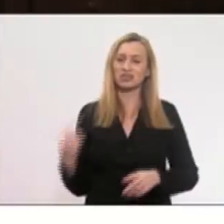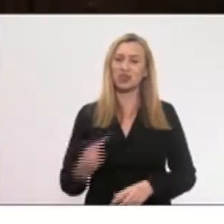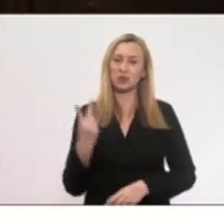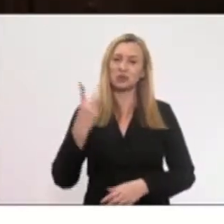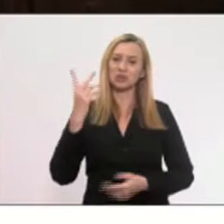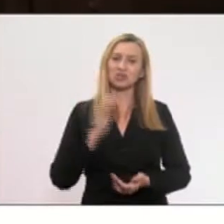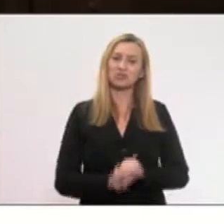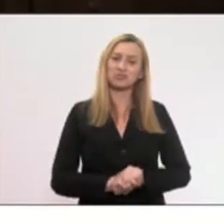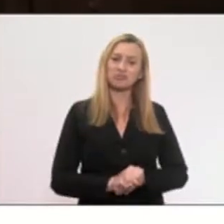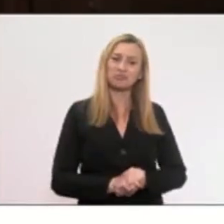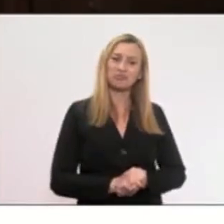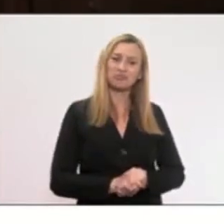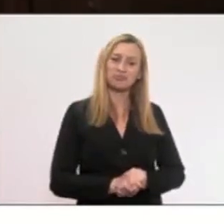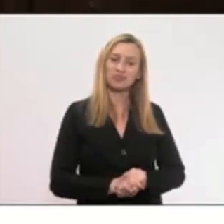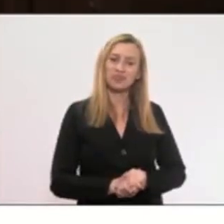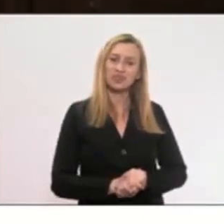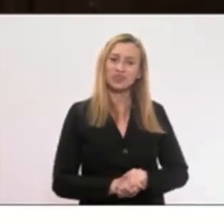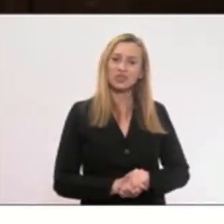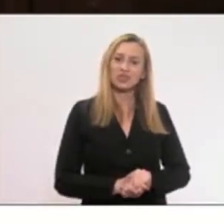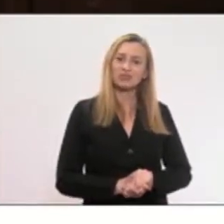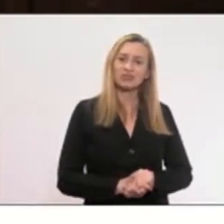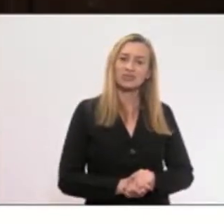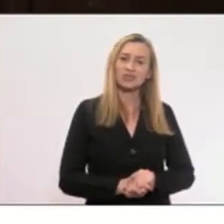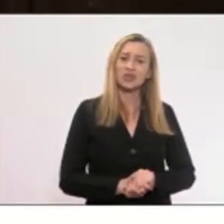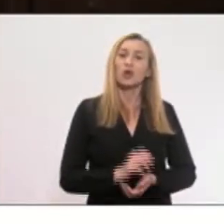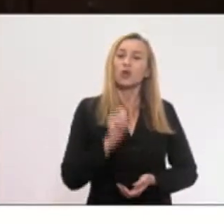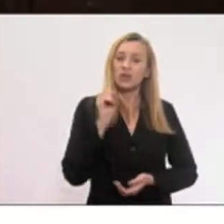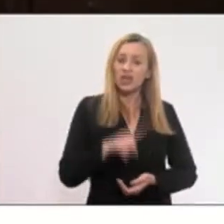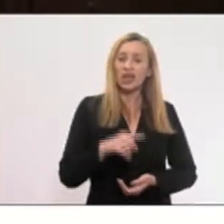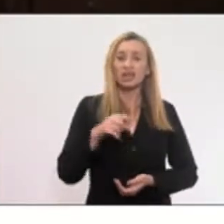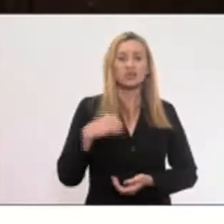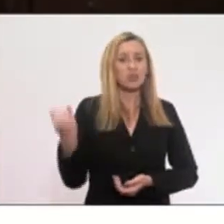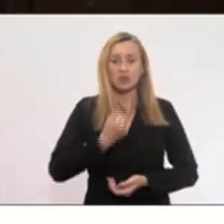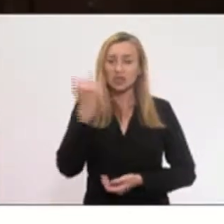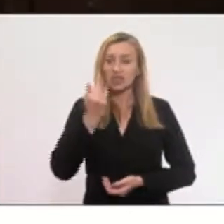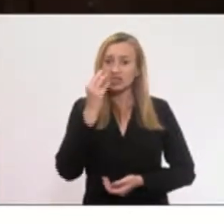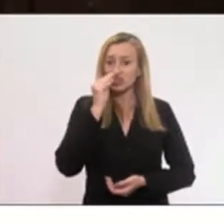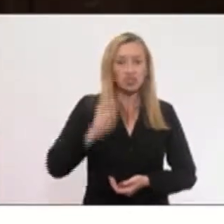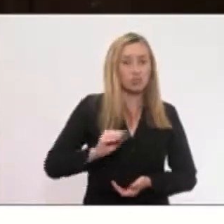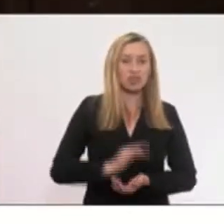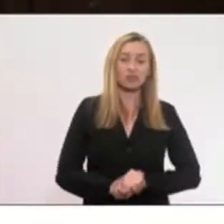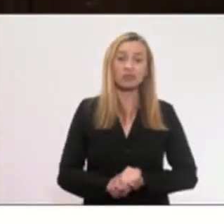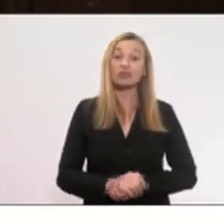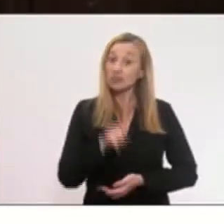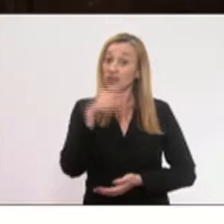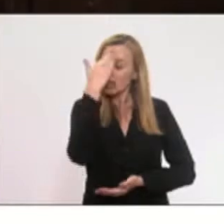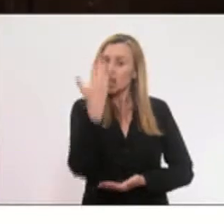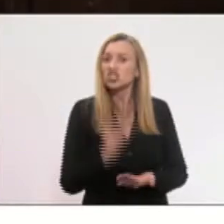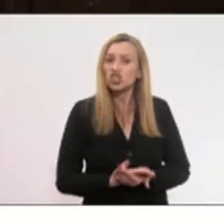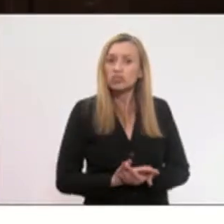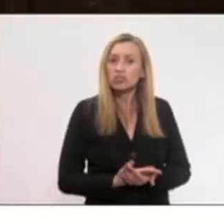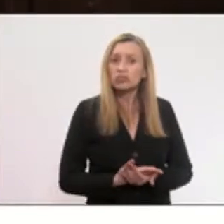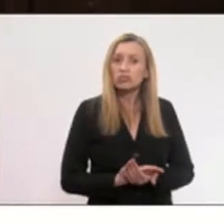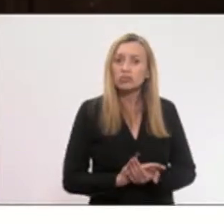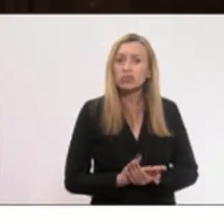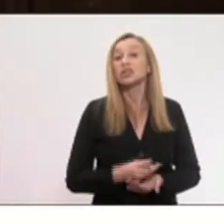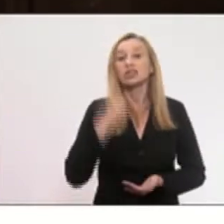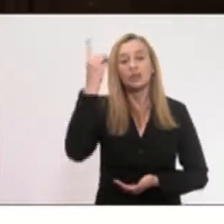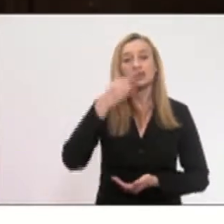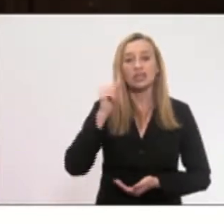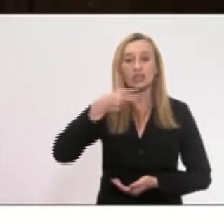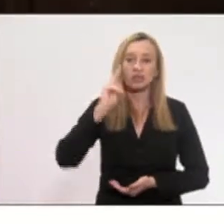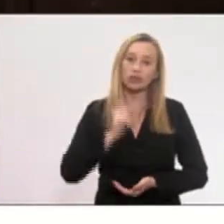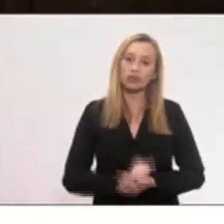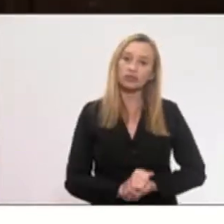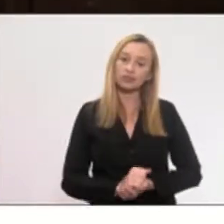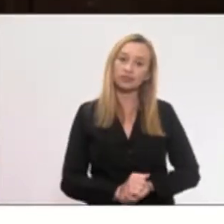prioridade, não vem sendo tratado com prioridade. Vocês acreditam, deputado Kinoploch?